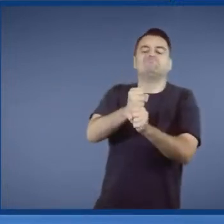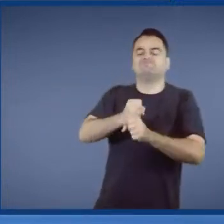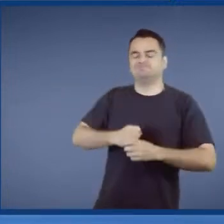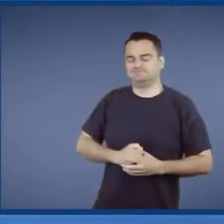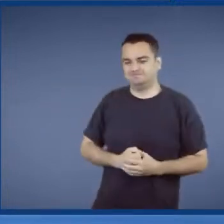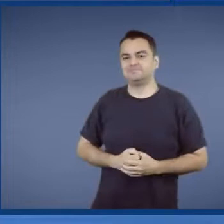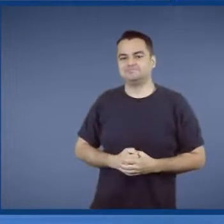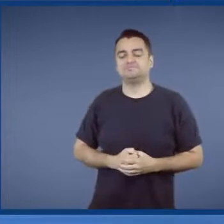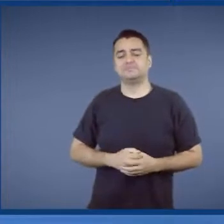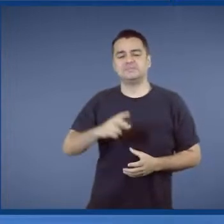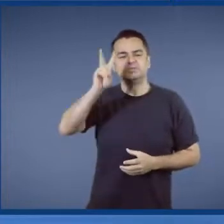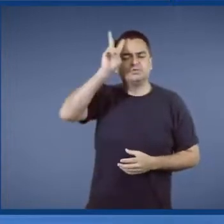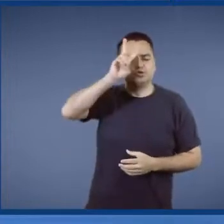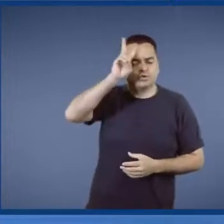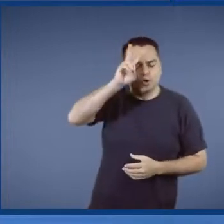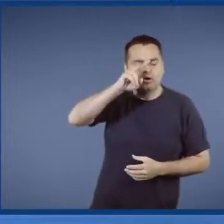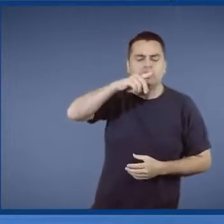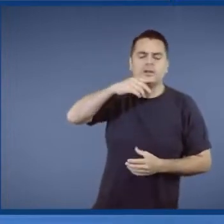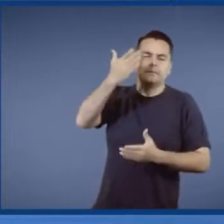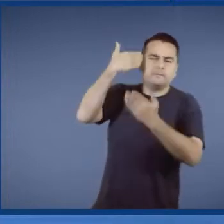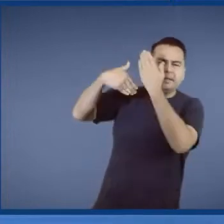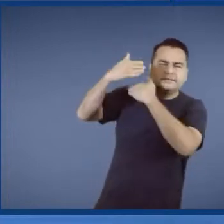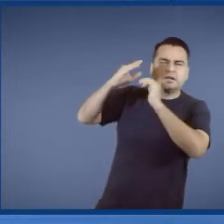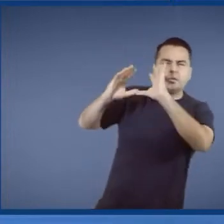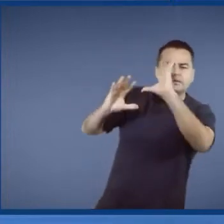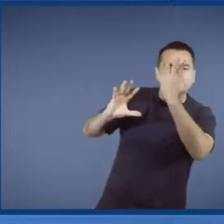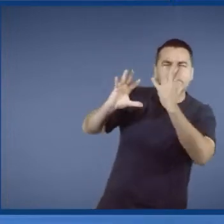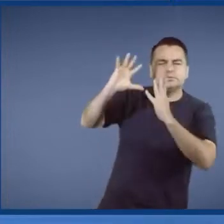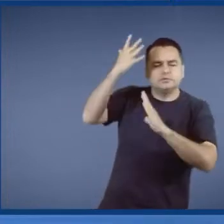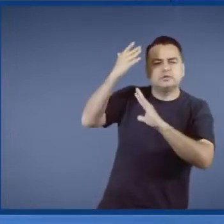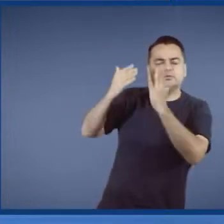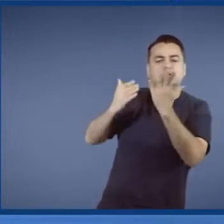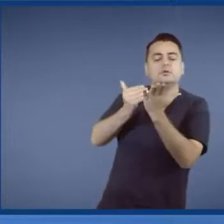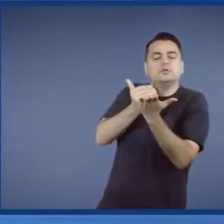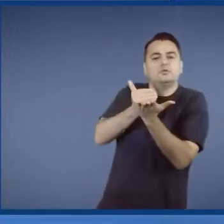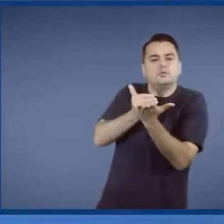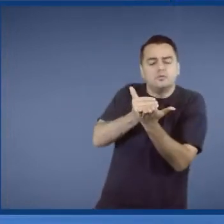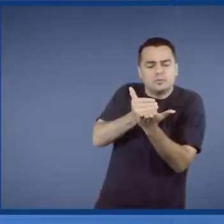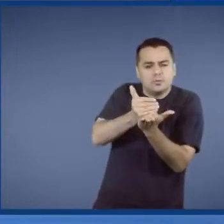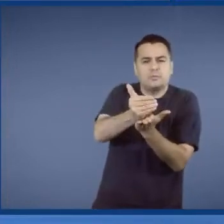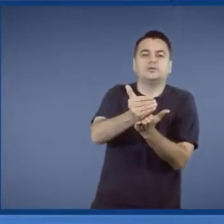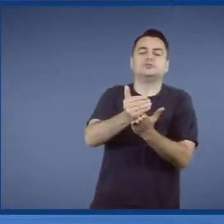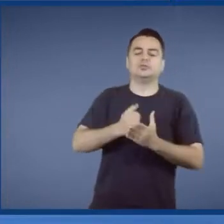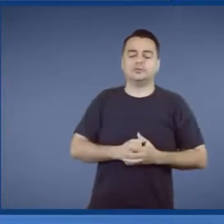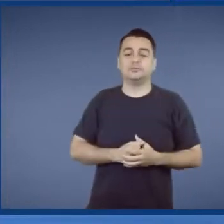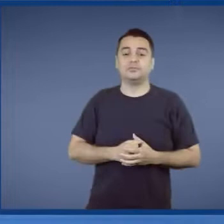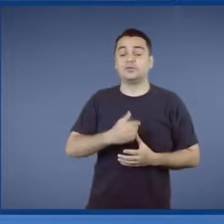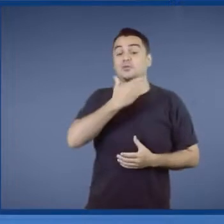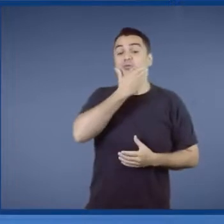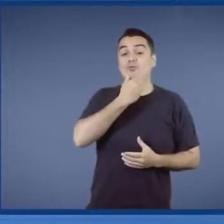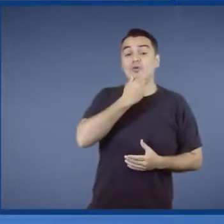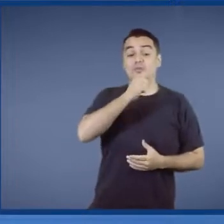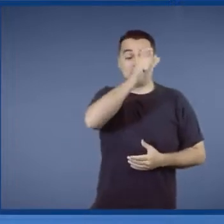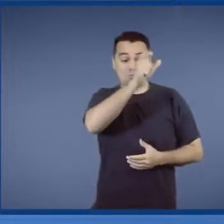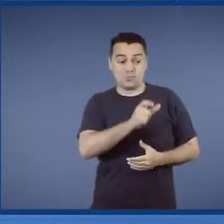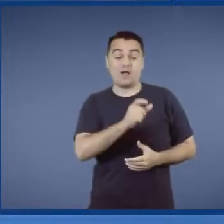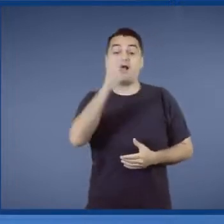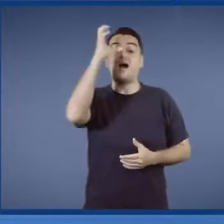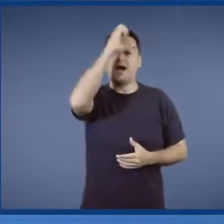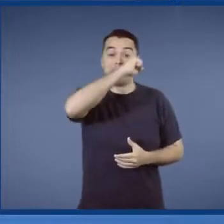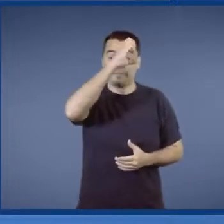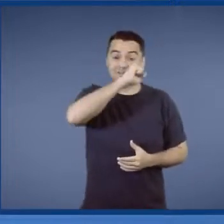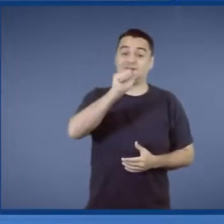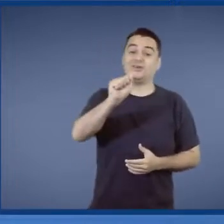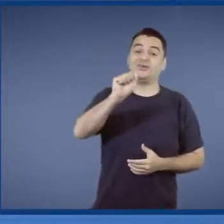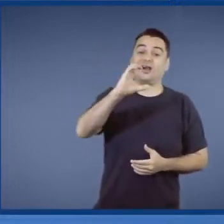Dessa história. Que começou num cara que queria aprender a fazer um canil. E por isso foi fazer